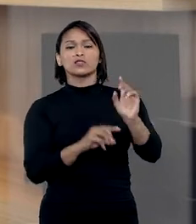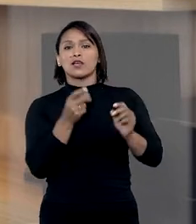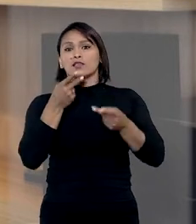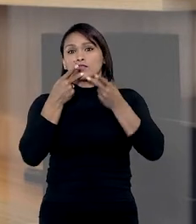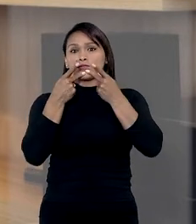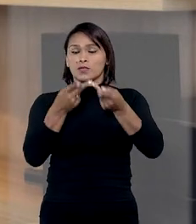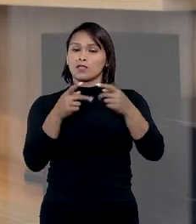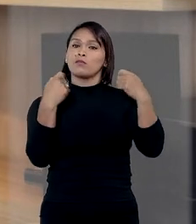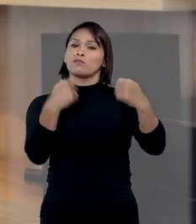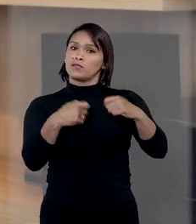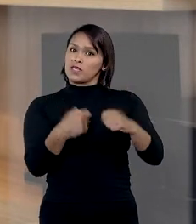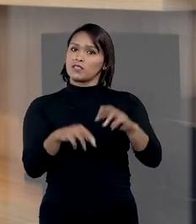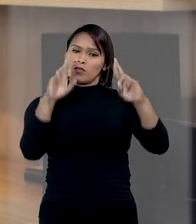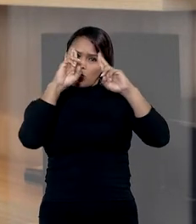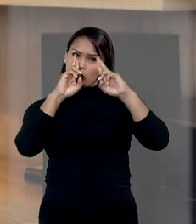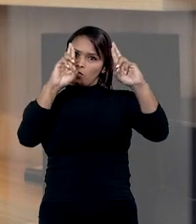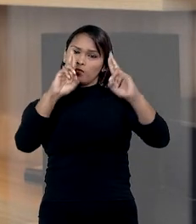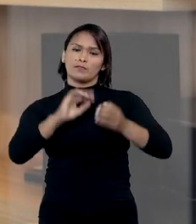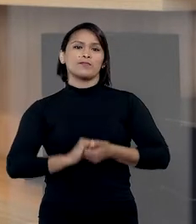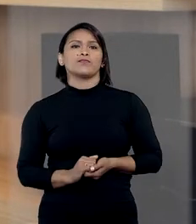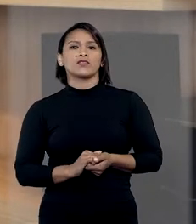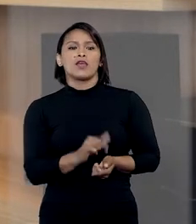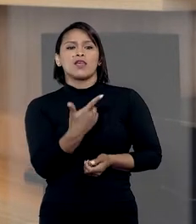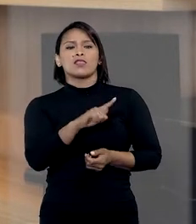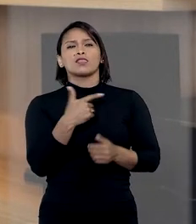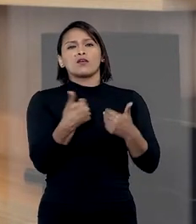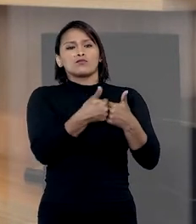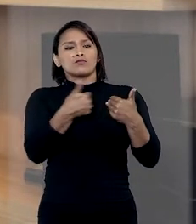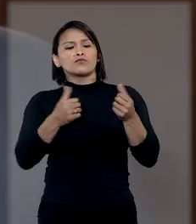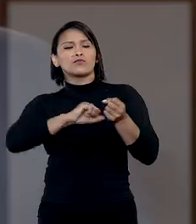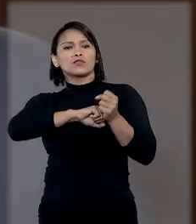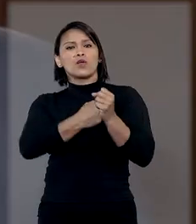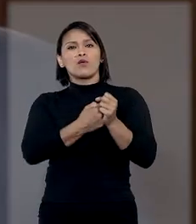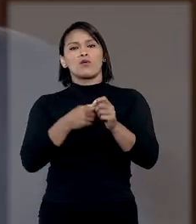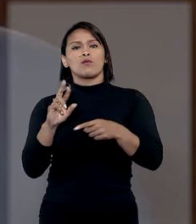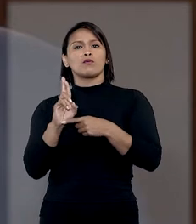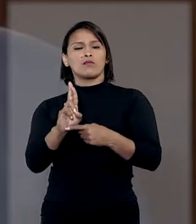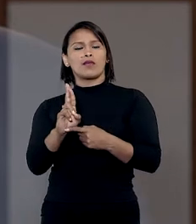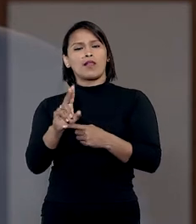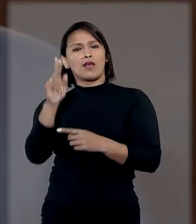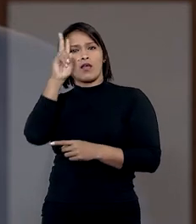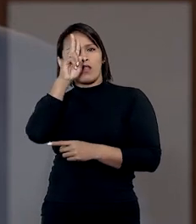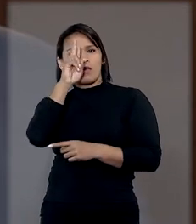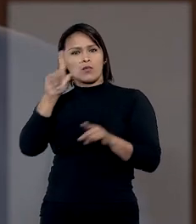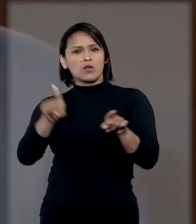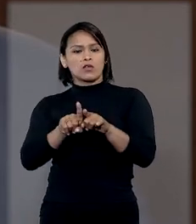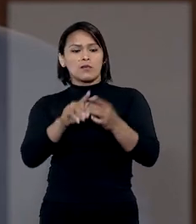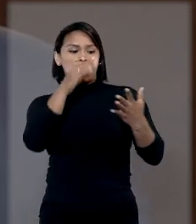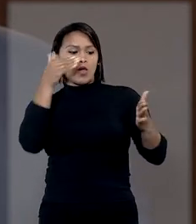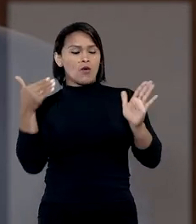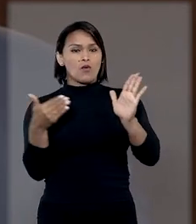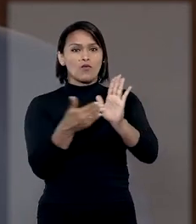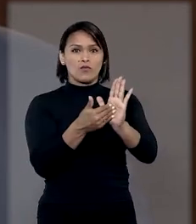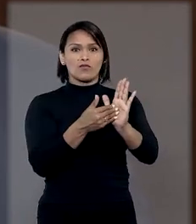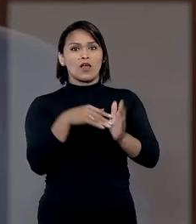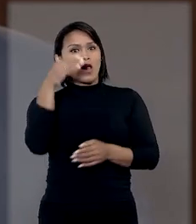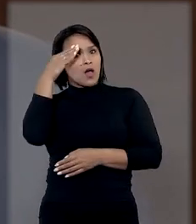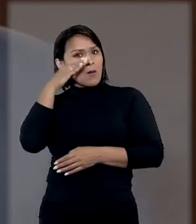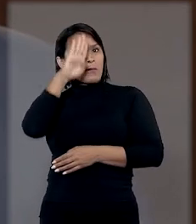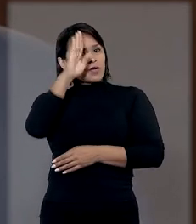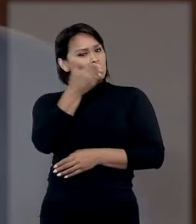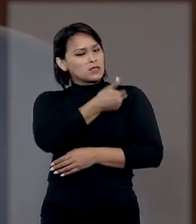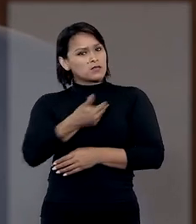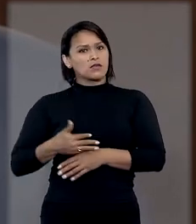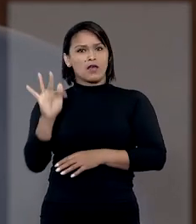expressão deve ser de respeito, não de obstrução. O relator lembrou ainda que o alvo das críticas no outdoor é o